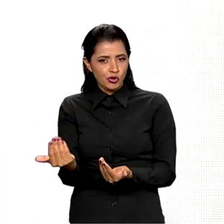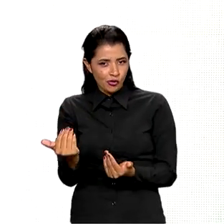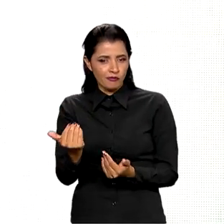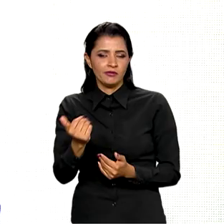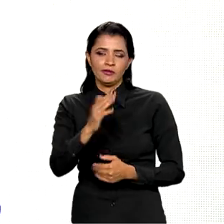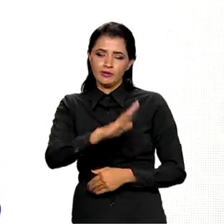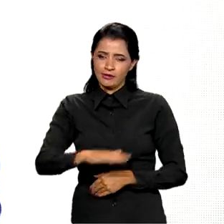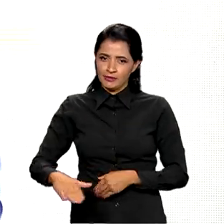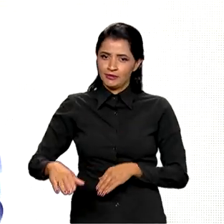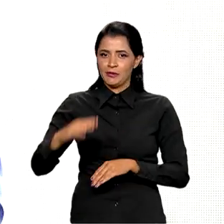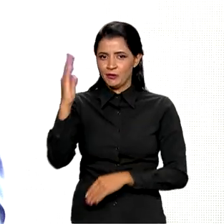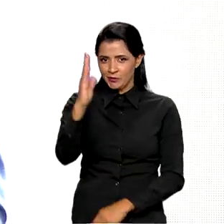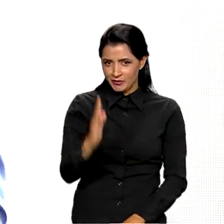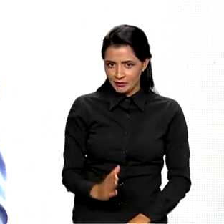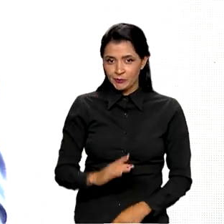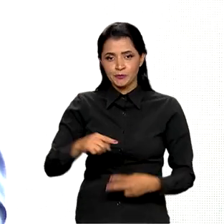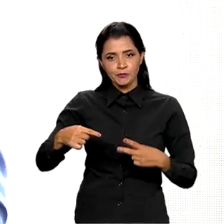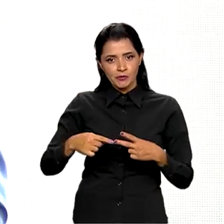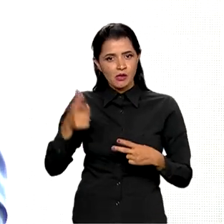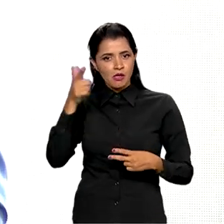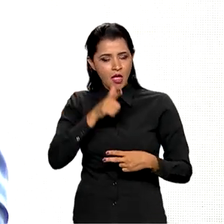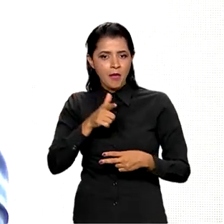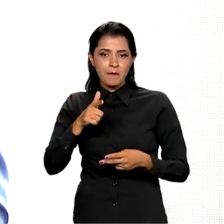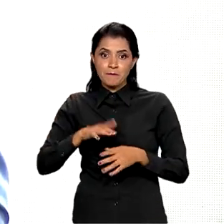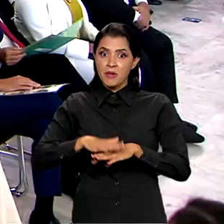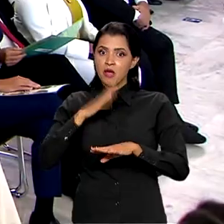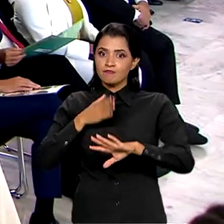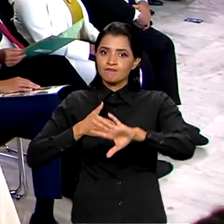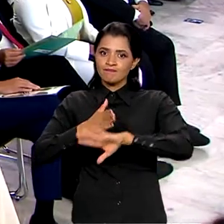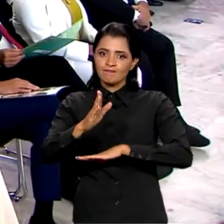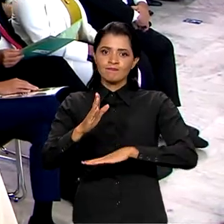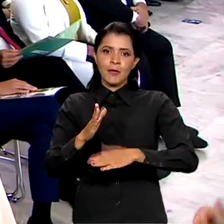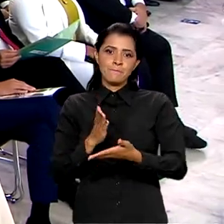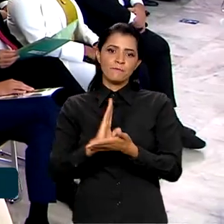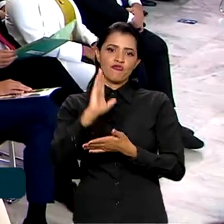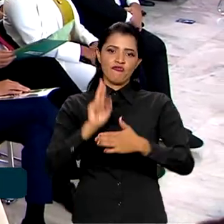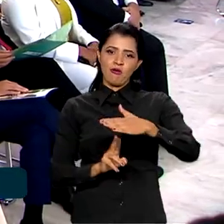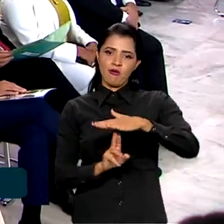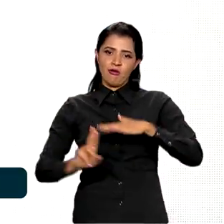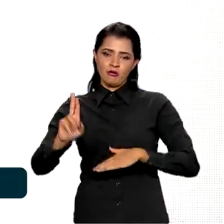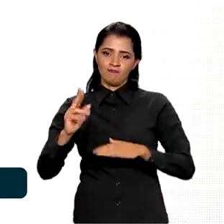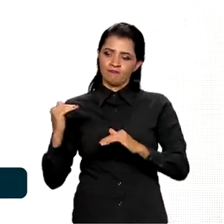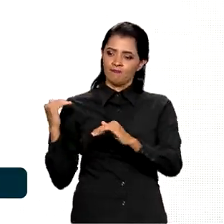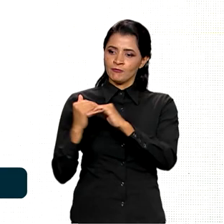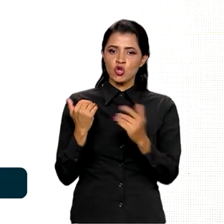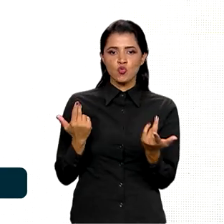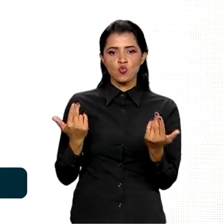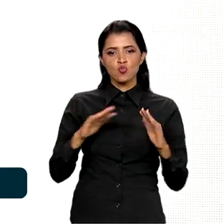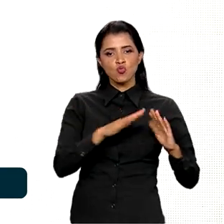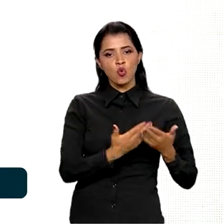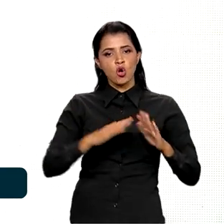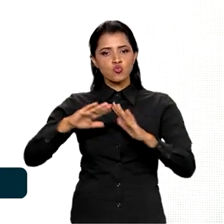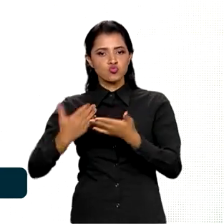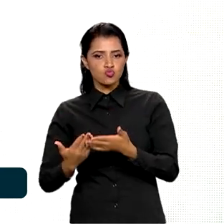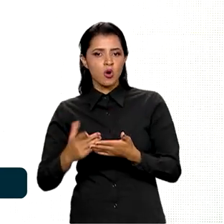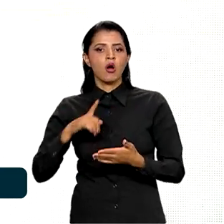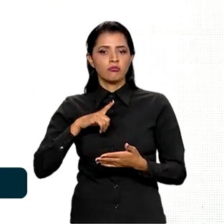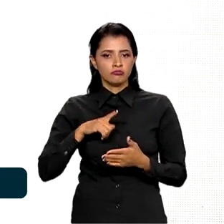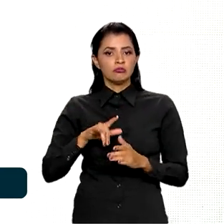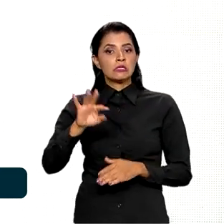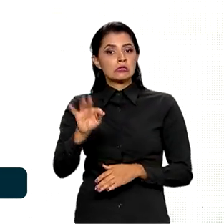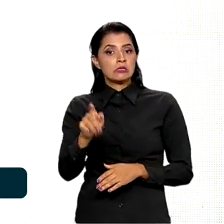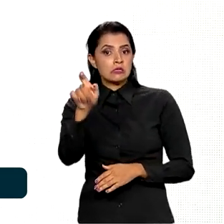Primeiro, ela tem maior chance de ingressos nas universidades pela qualidade da escola. Maior taxa de ocupação e